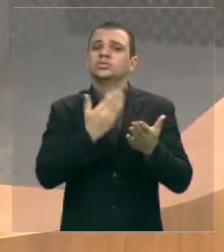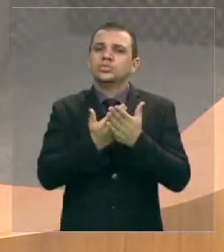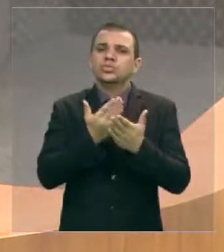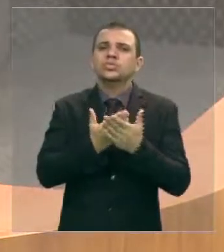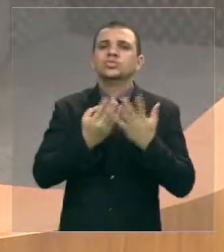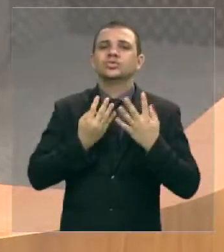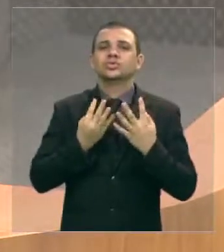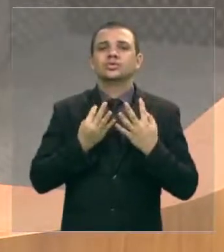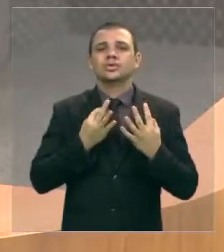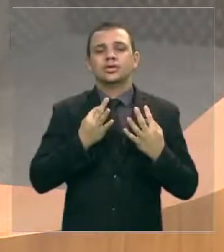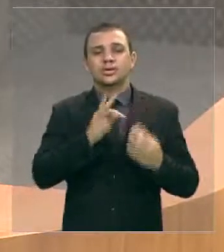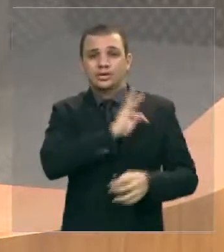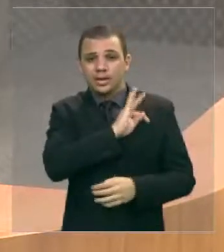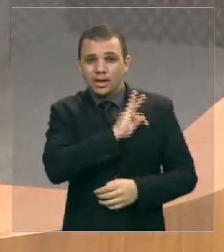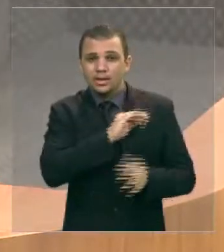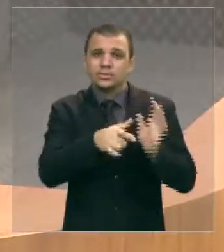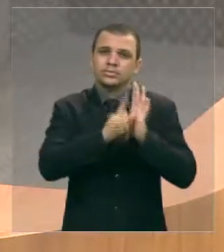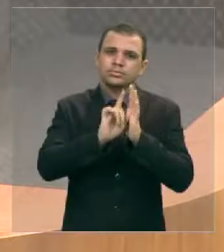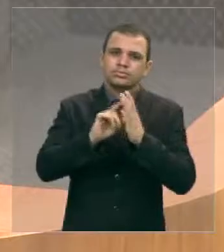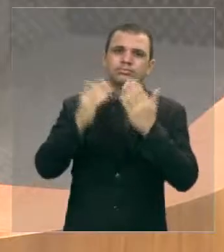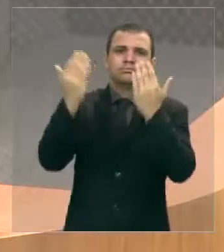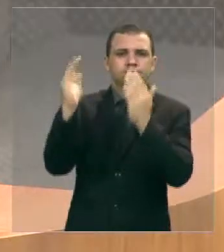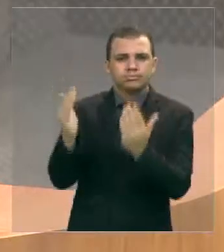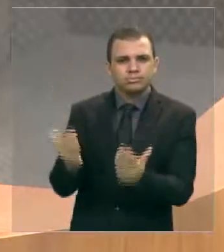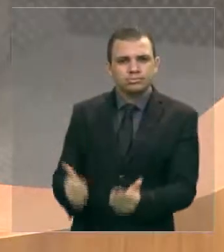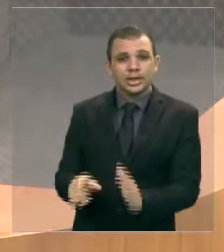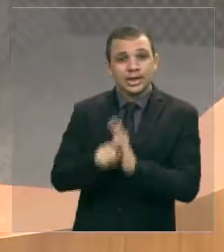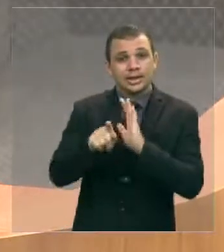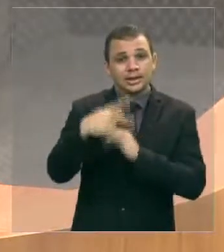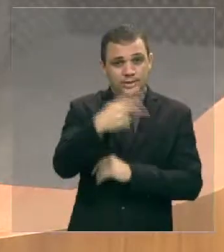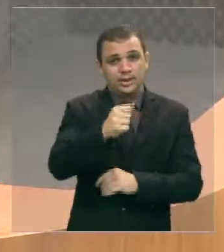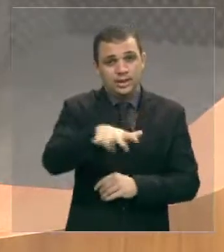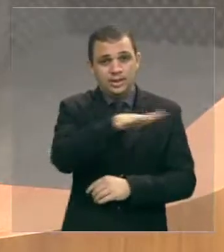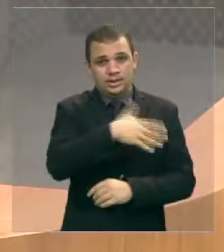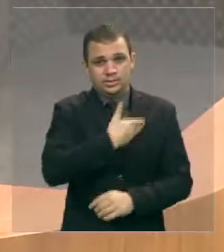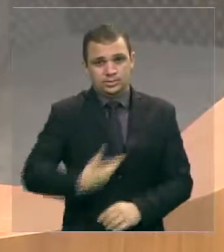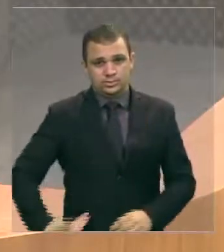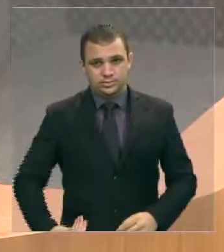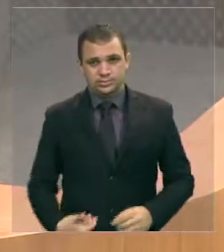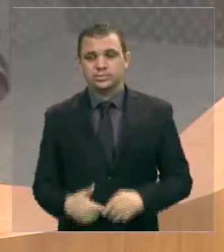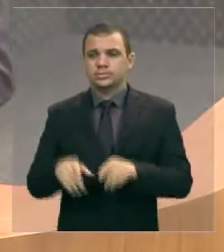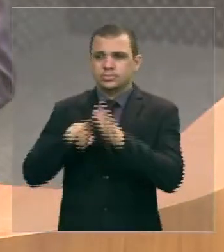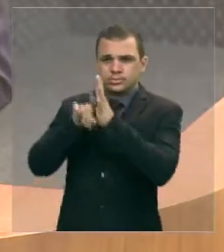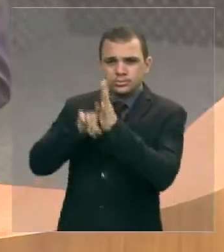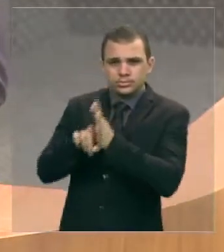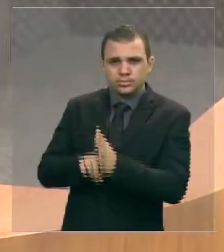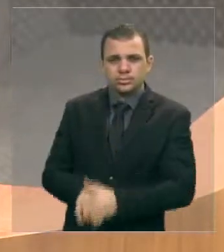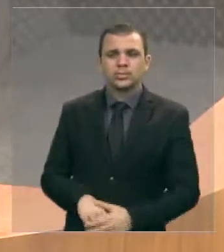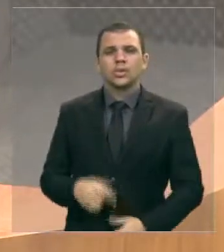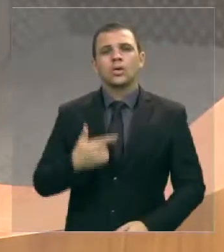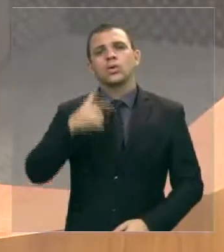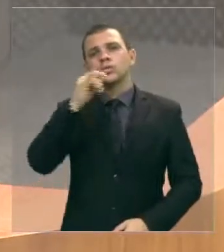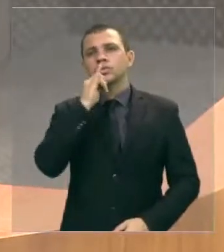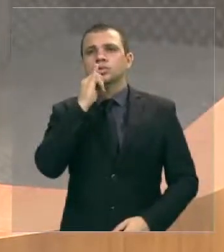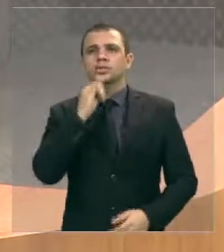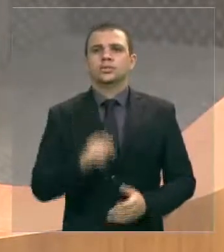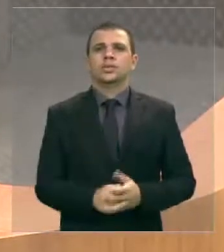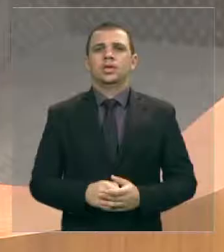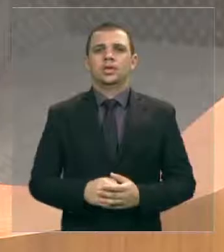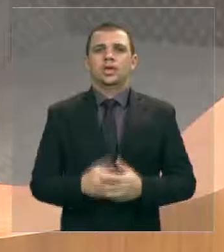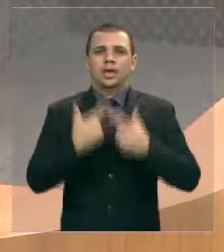pelas áreas competentes do Poder Executivo o livro de registro de linguagens verbais musicais